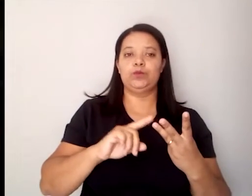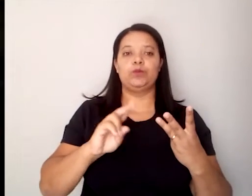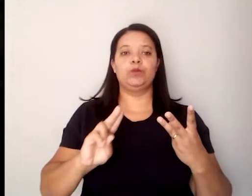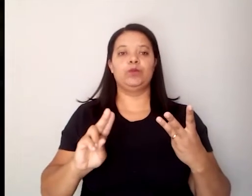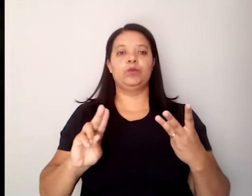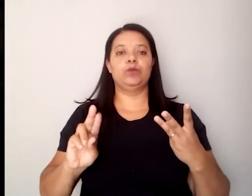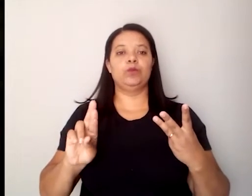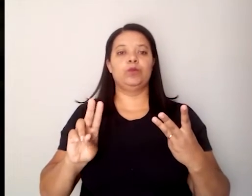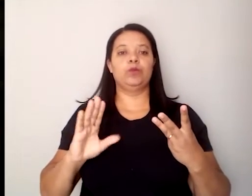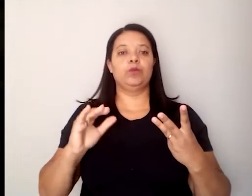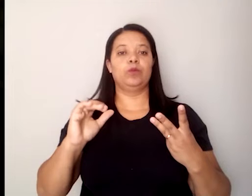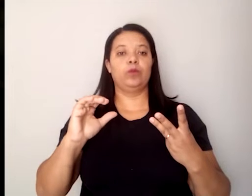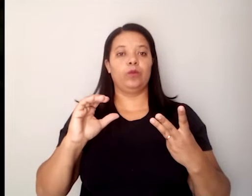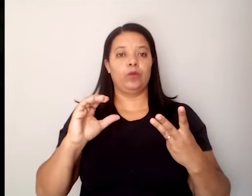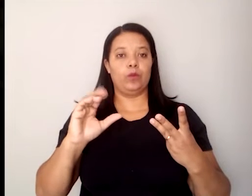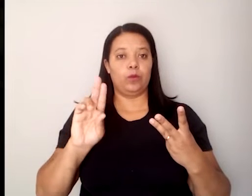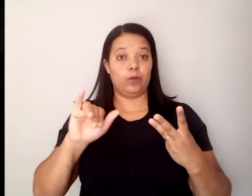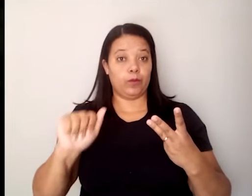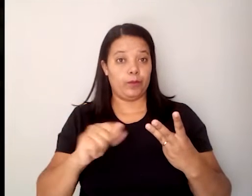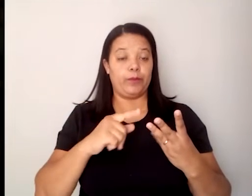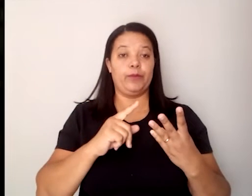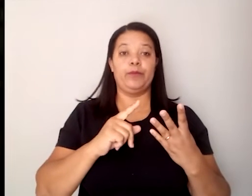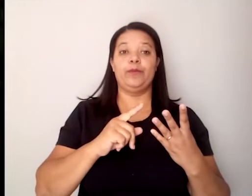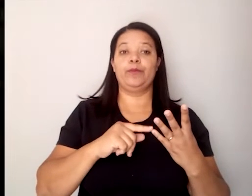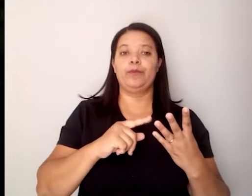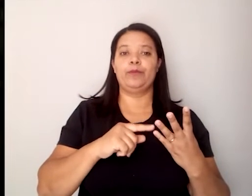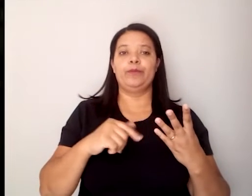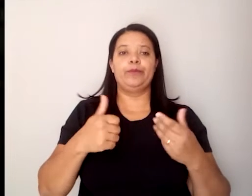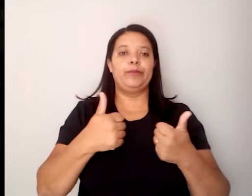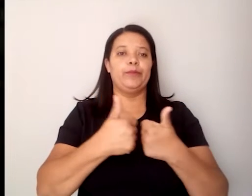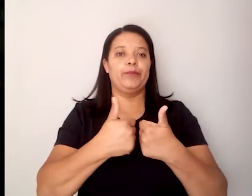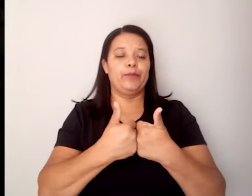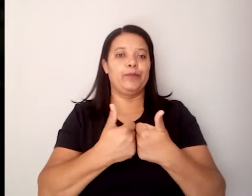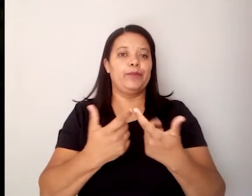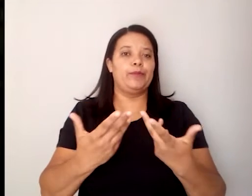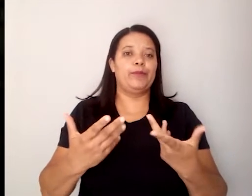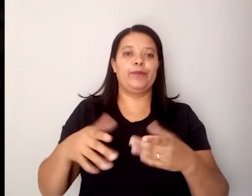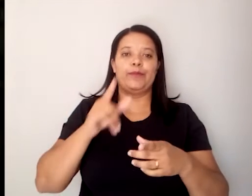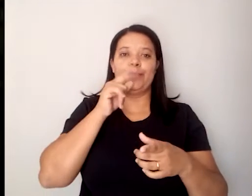Urucuia, esses rios da bacia do São Francisco.